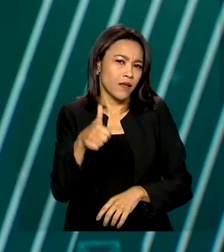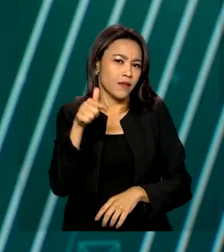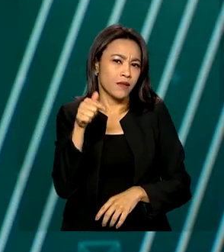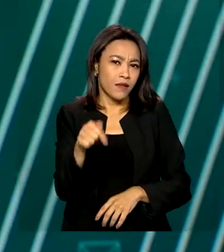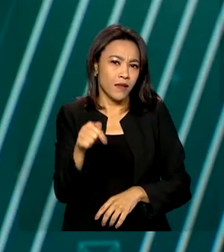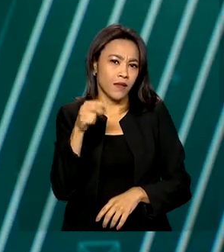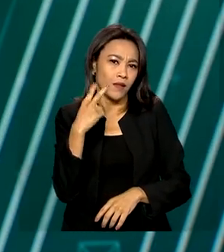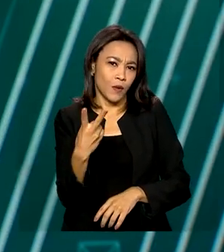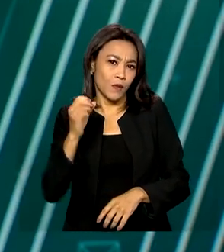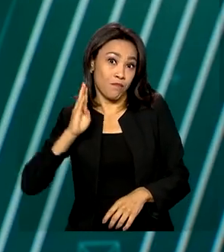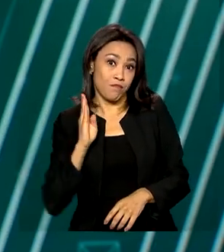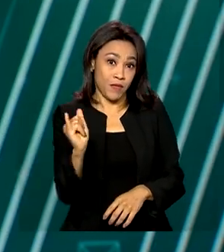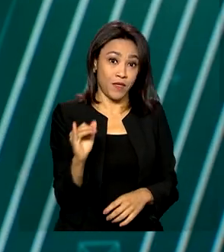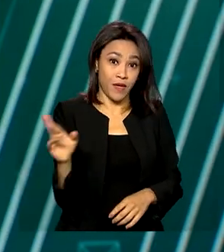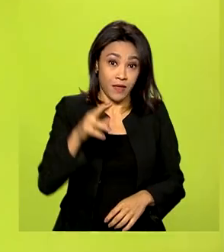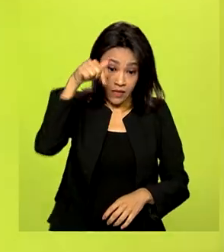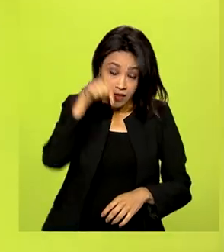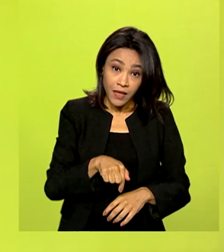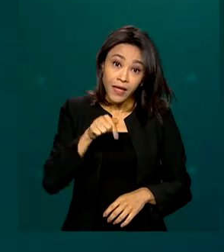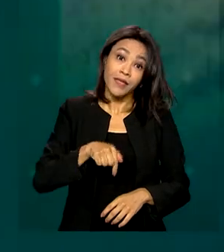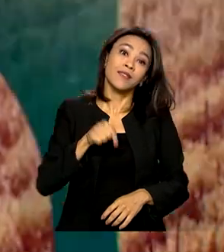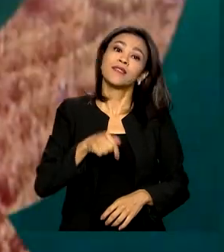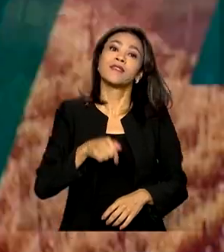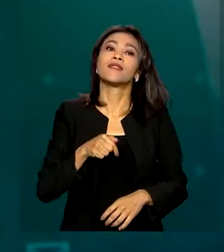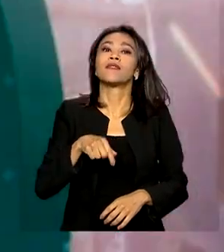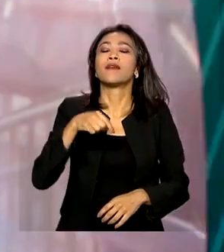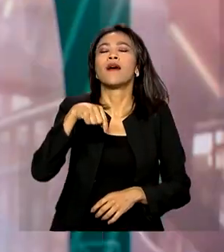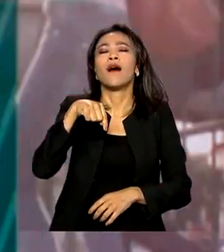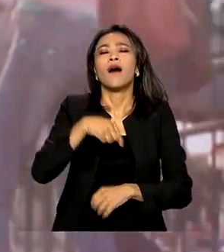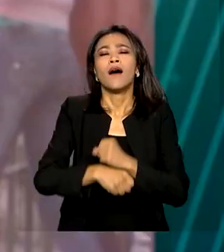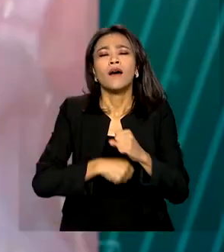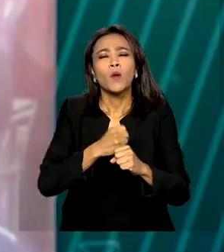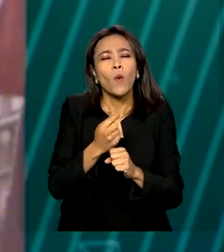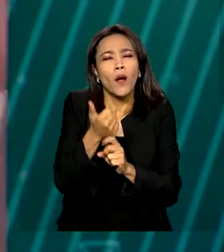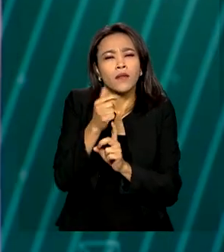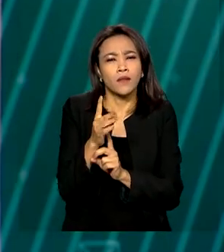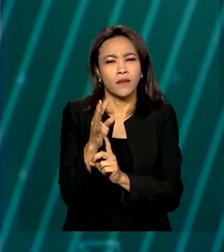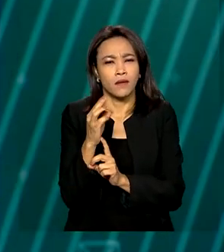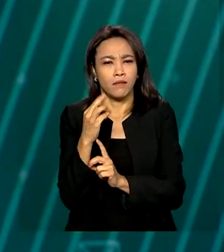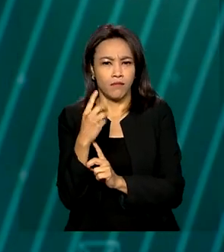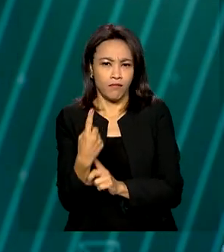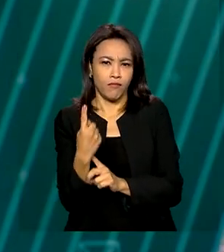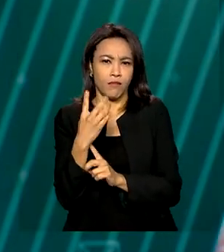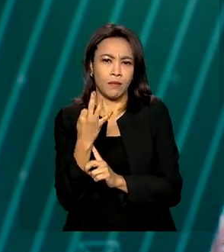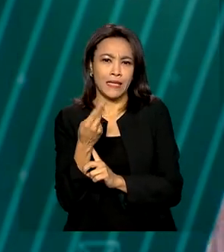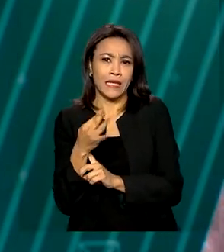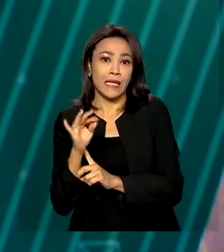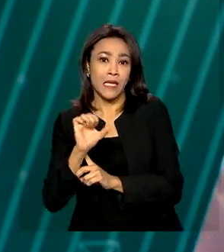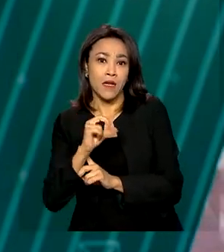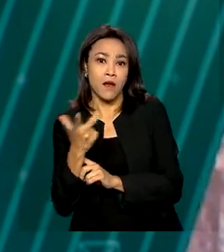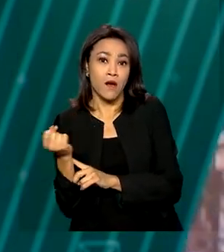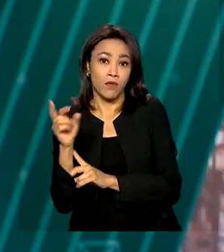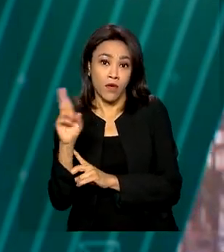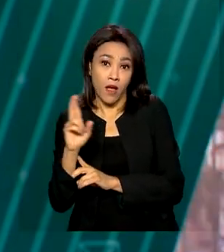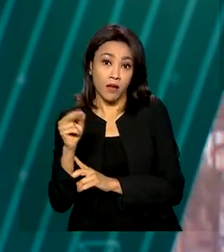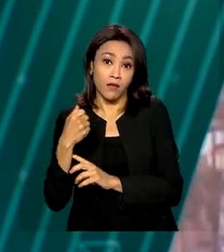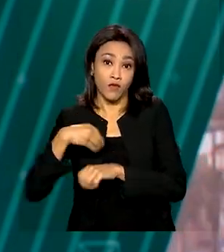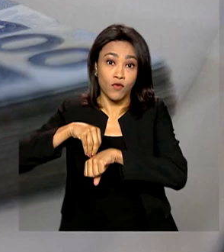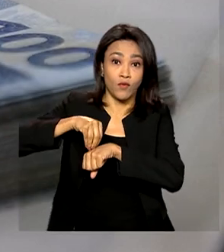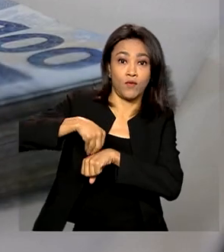oito primeiros meses deste ano chega a quase um trilhão e meio de reais. Os dados foram divulgados pela Receita Federal.